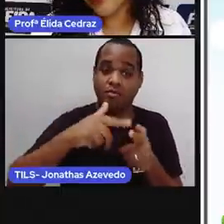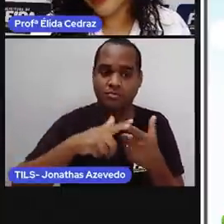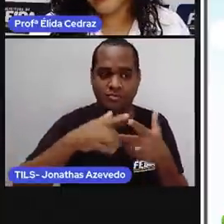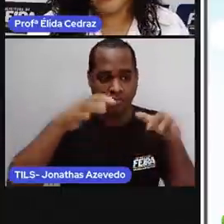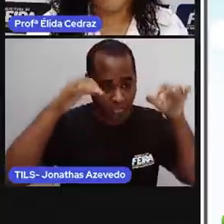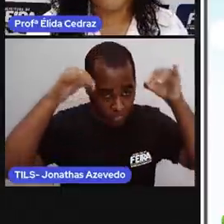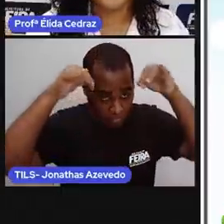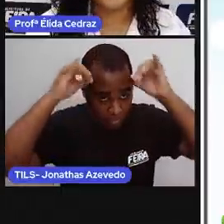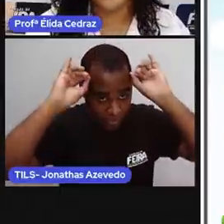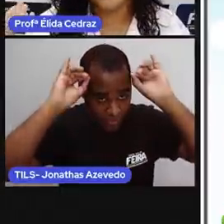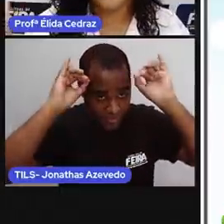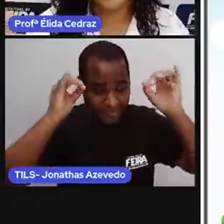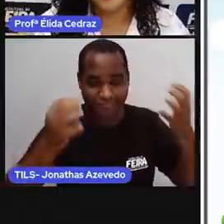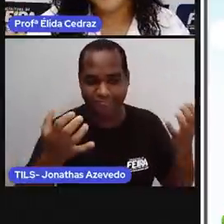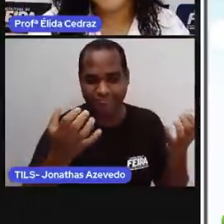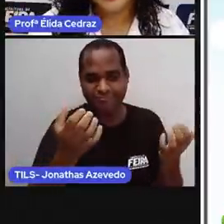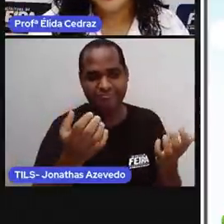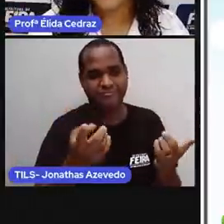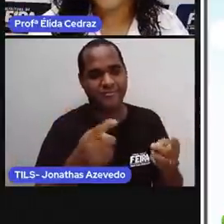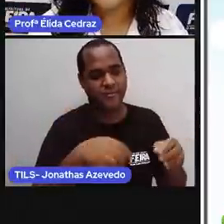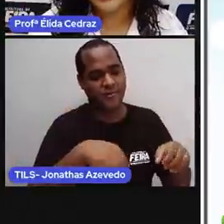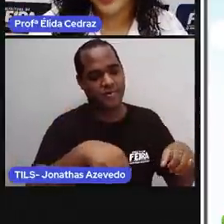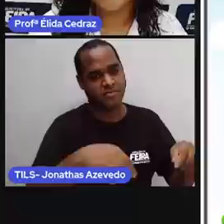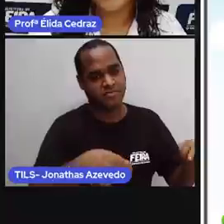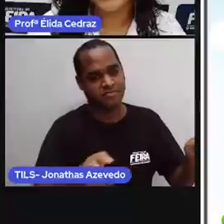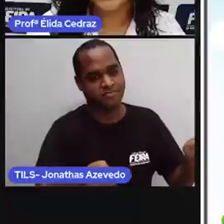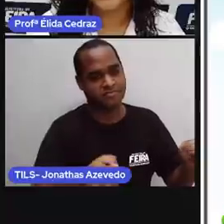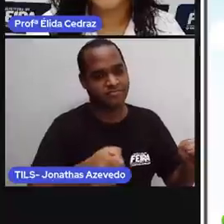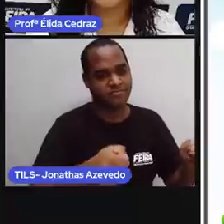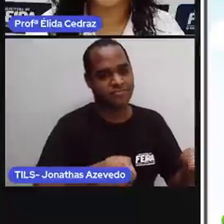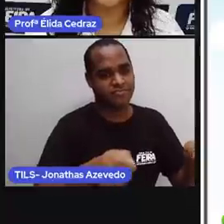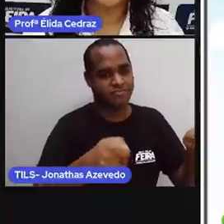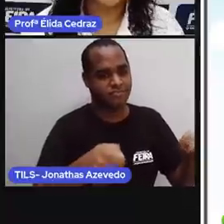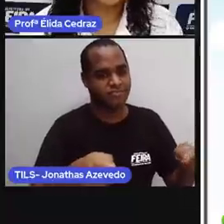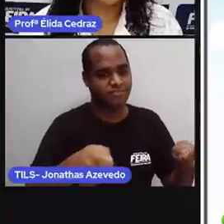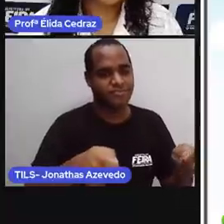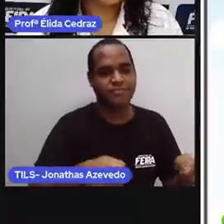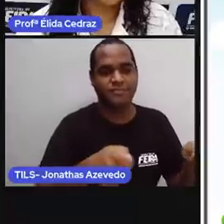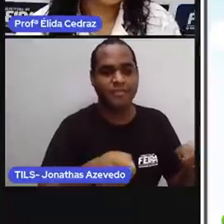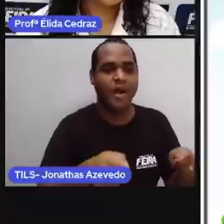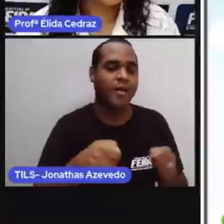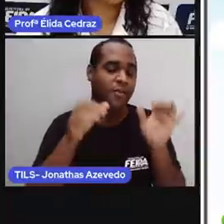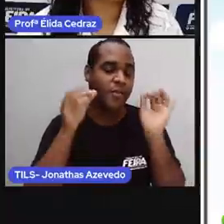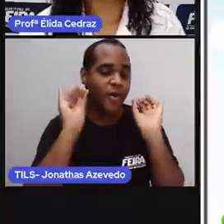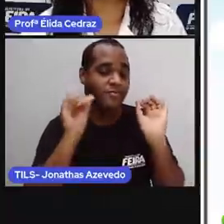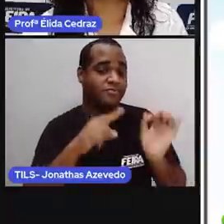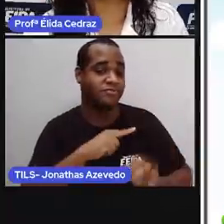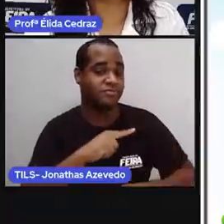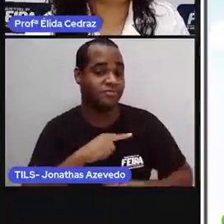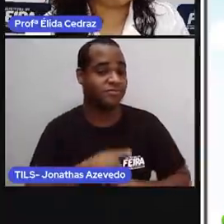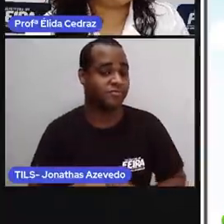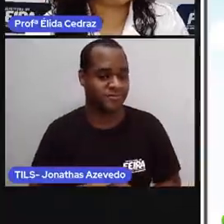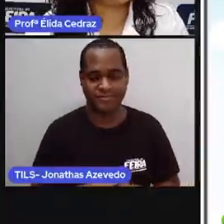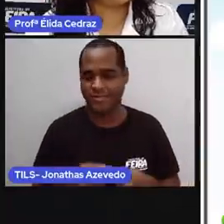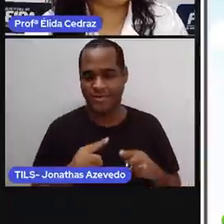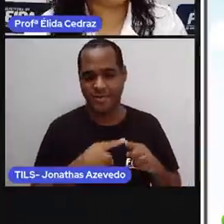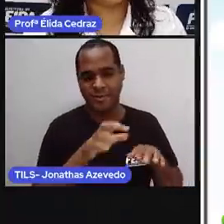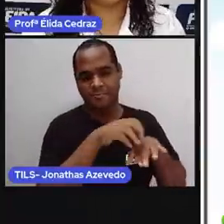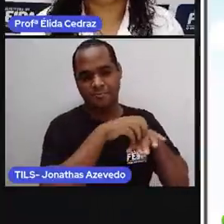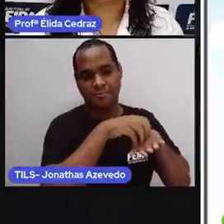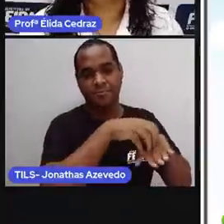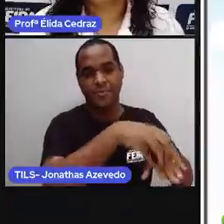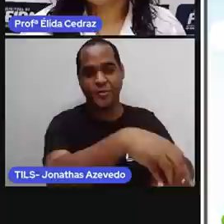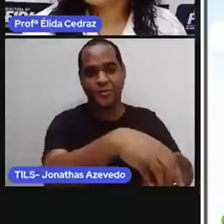boi. Algumas roças antigas ainda conservam esse costume. Então, eles servem de transporte.